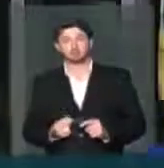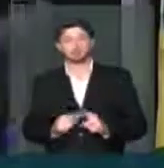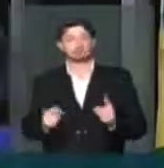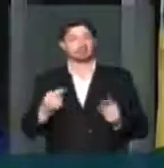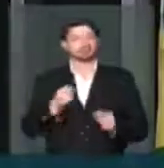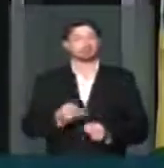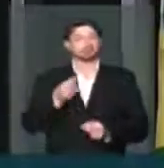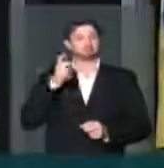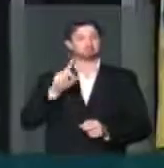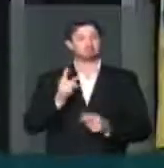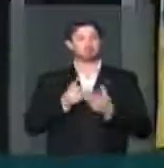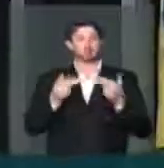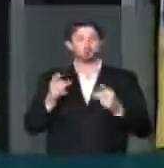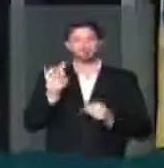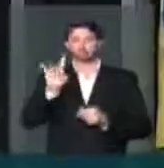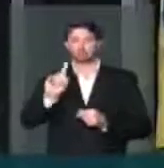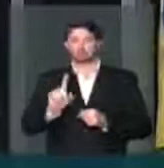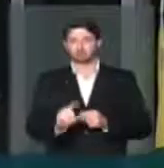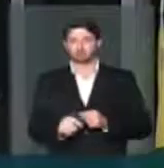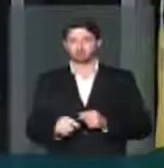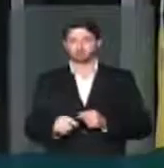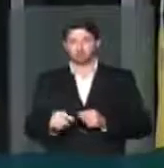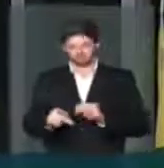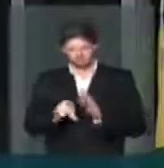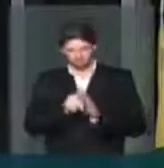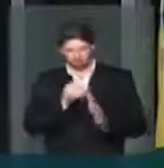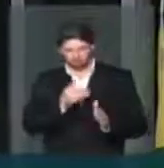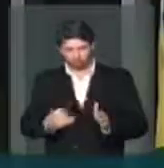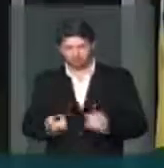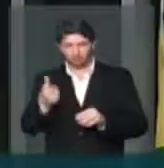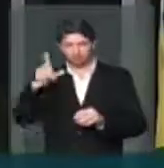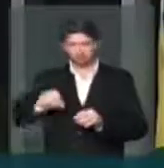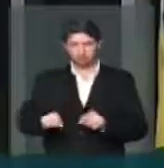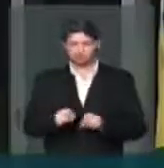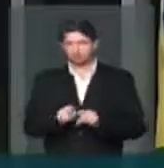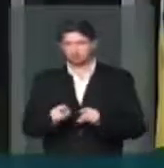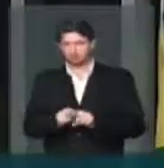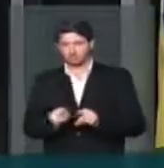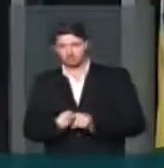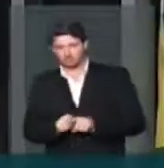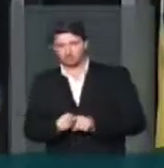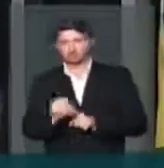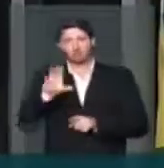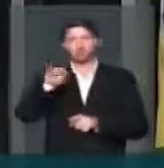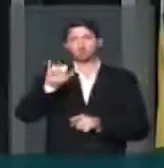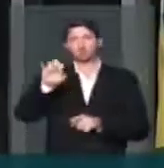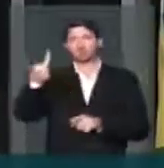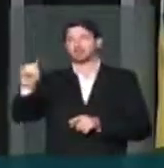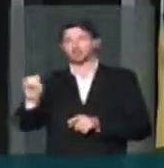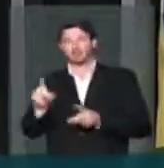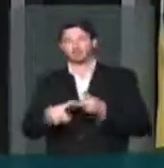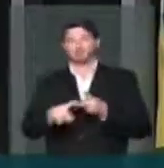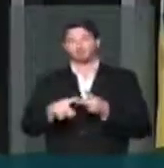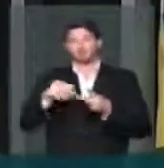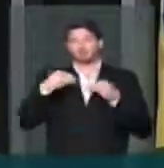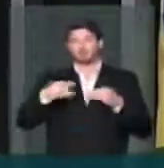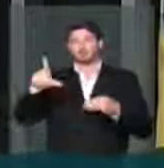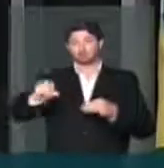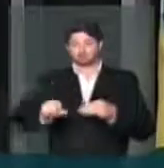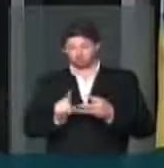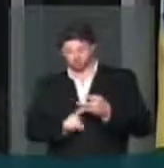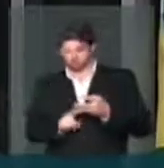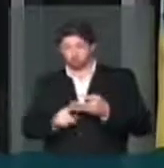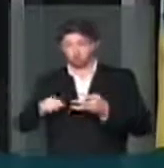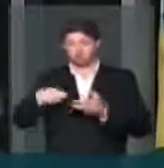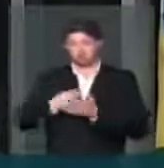não vejo uma atitude só, senhor presidente, por parte do governo em diminuir os cargos comissionados, em cortar ministérios, em